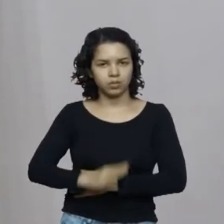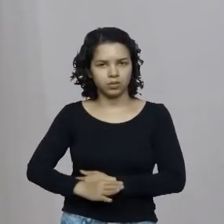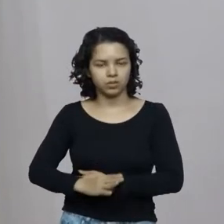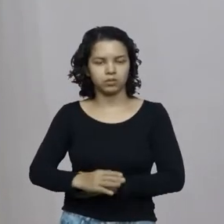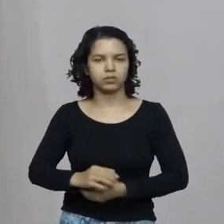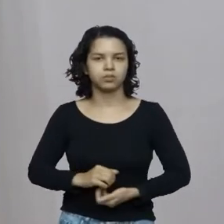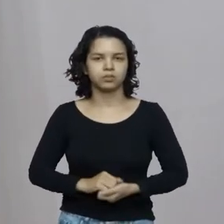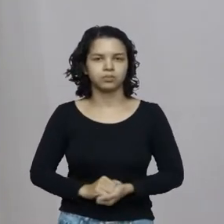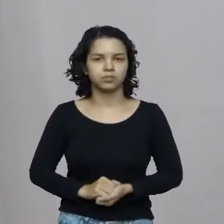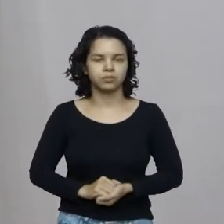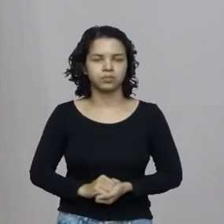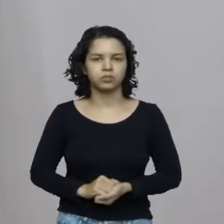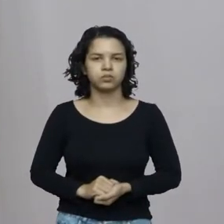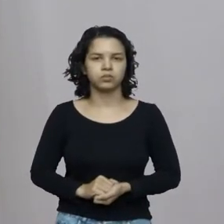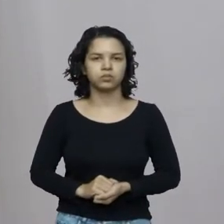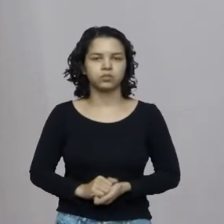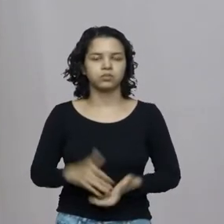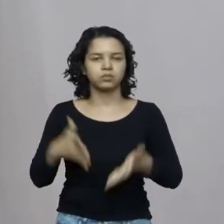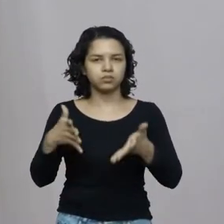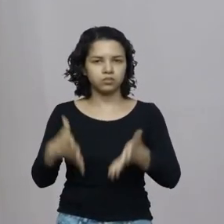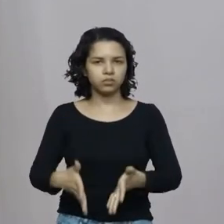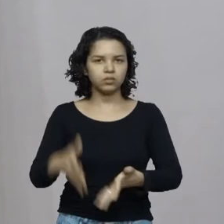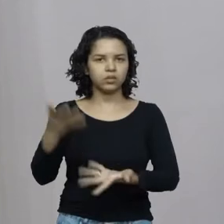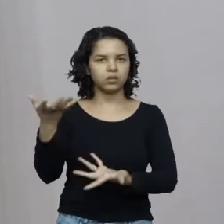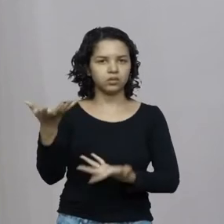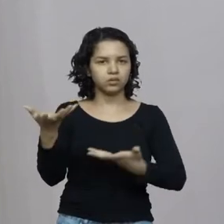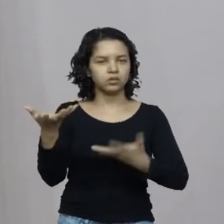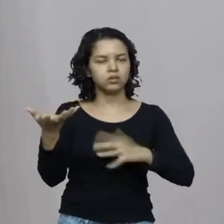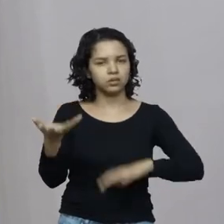para chegar até o Senado pressionar